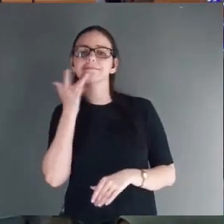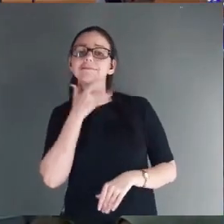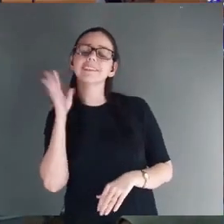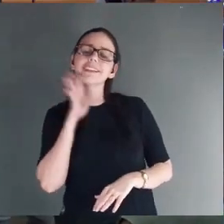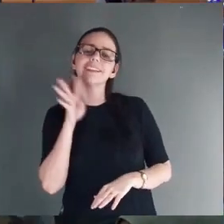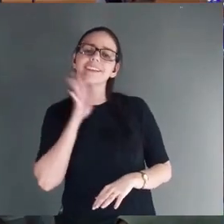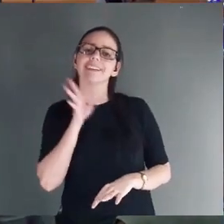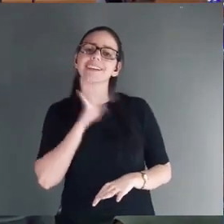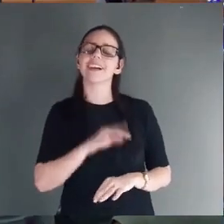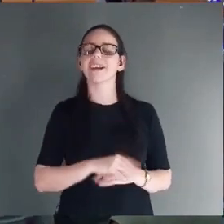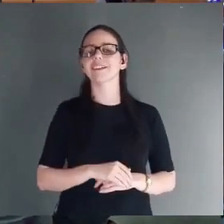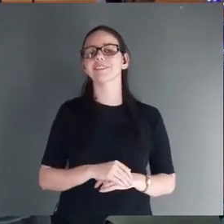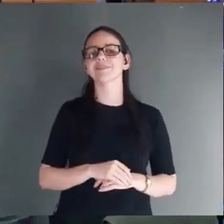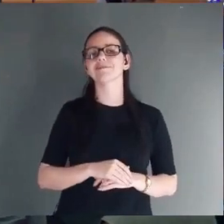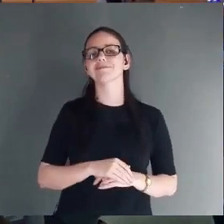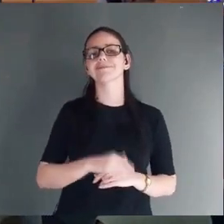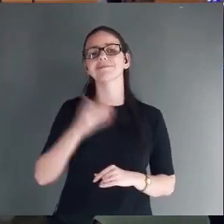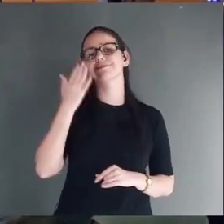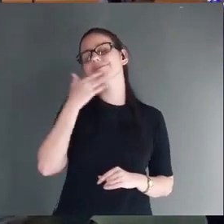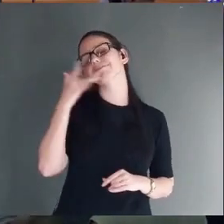Cabanada. Chá.